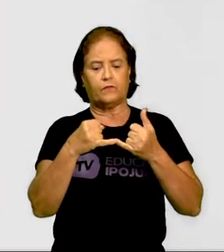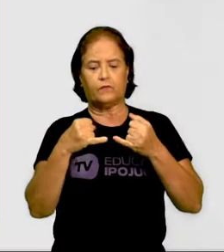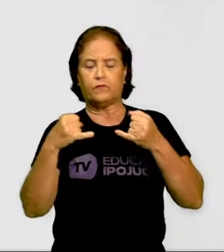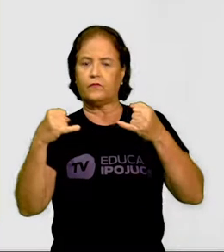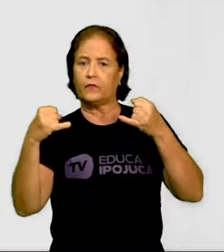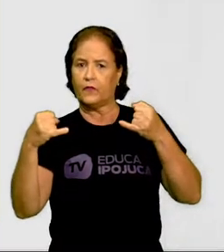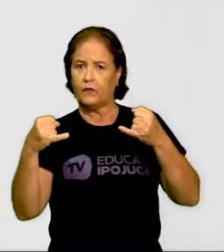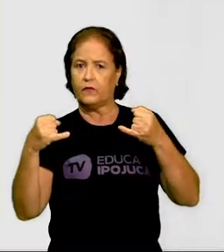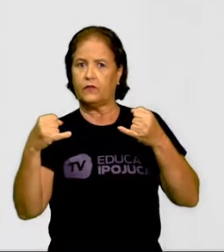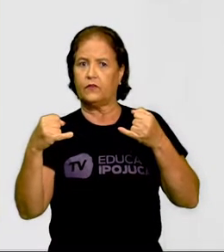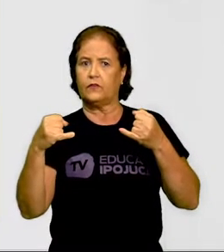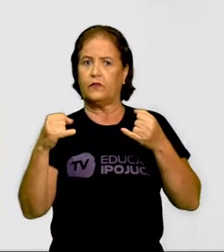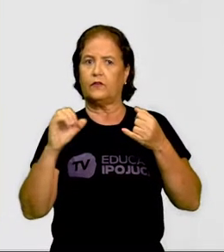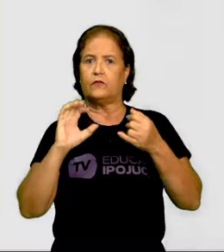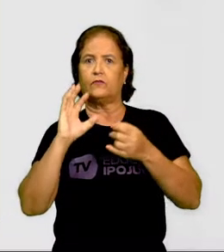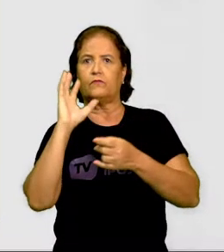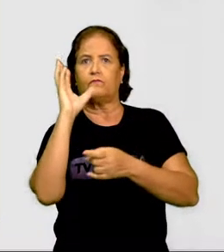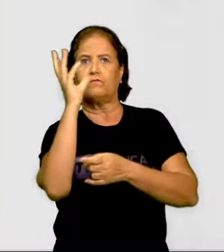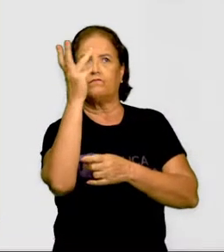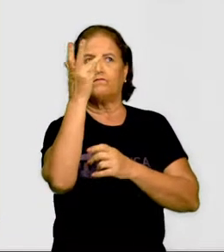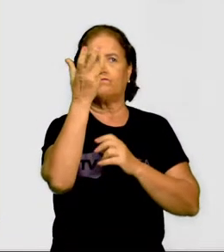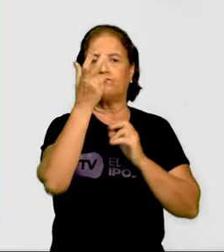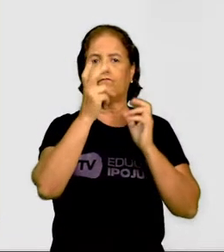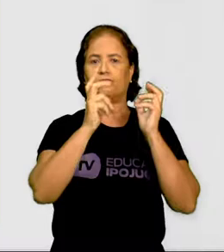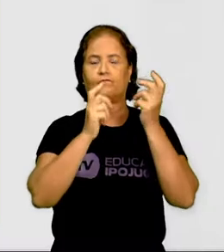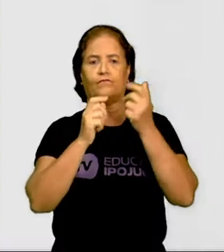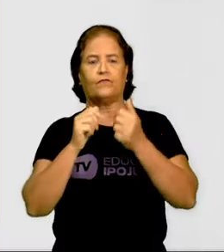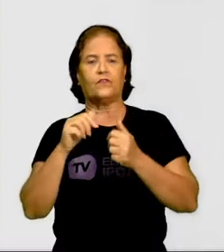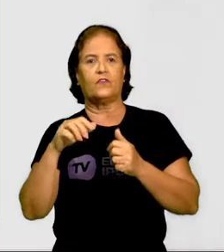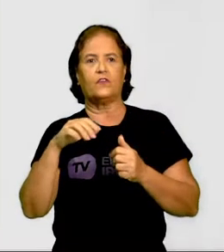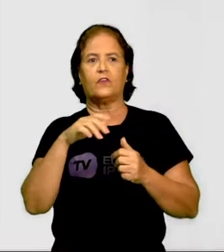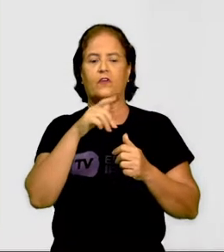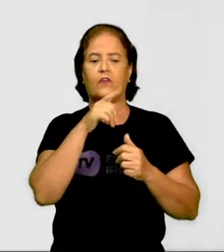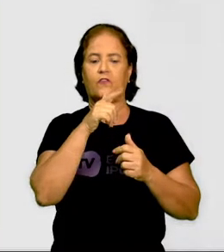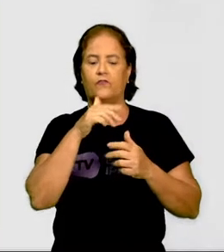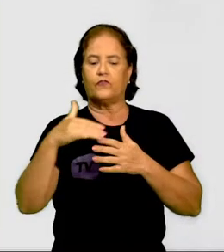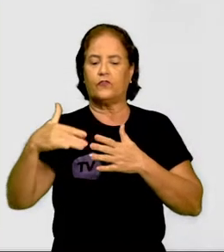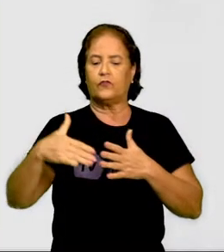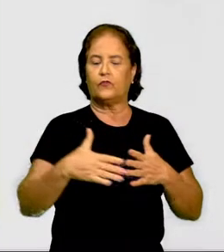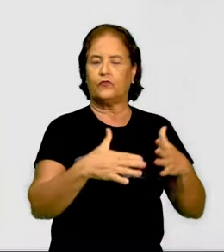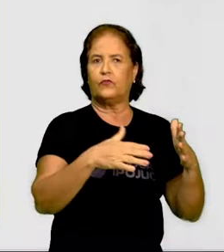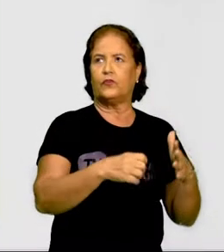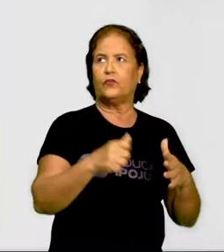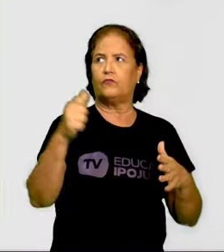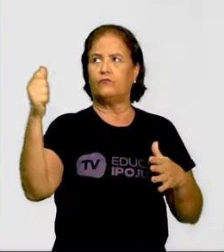nas árvores, no rio, no sol, nas montanhas.